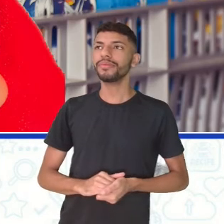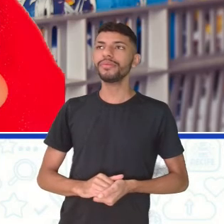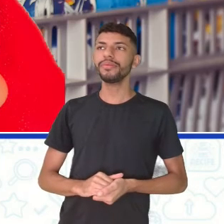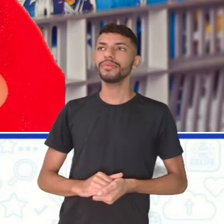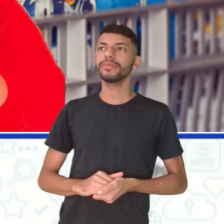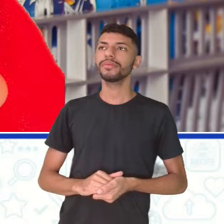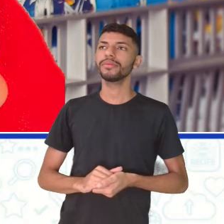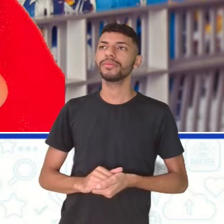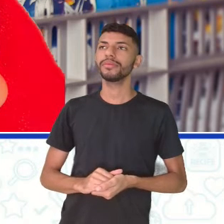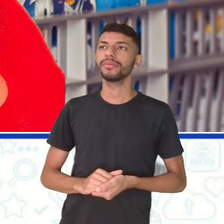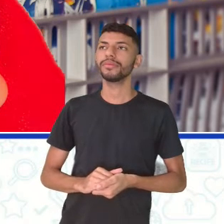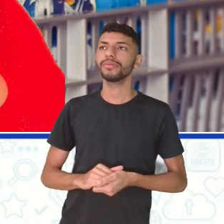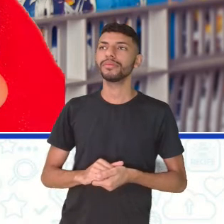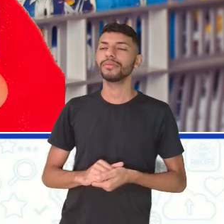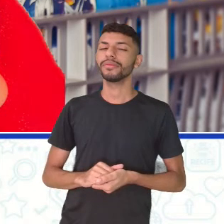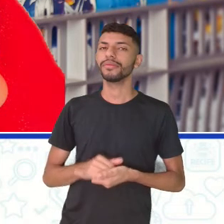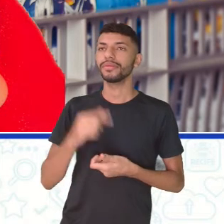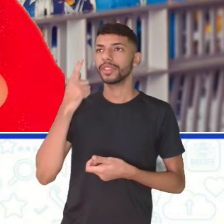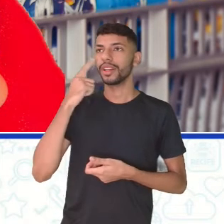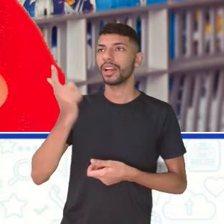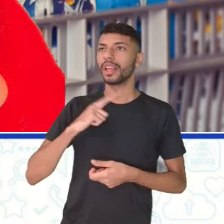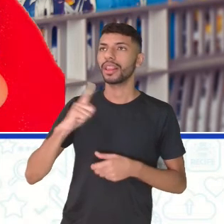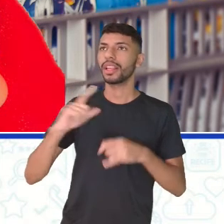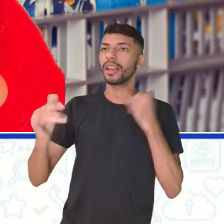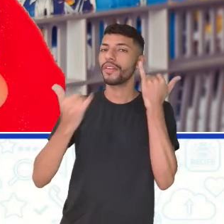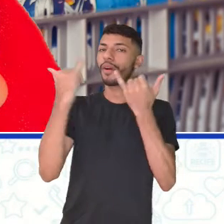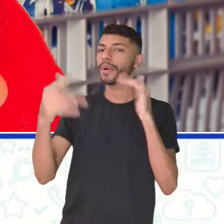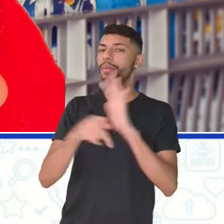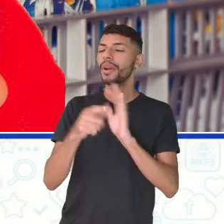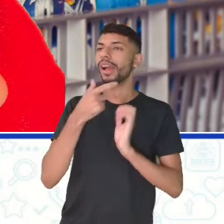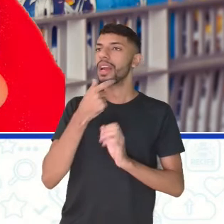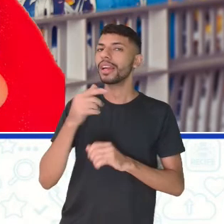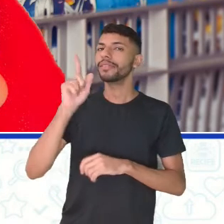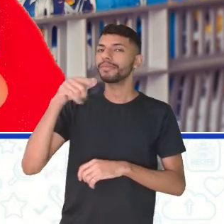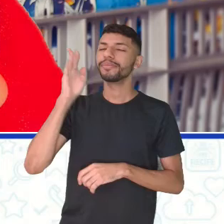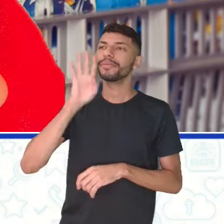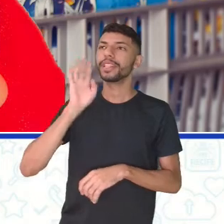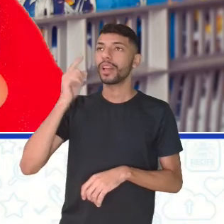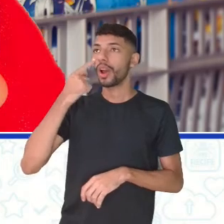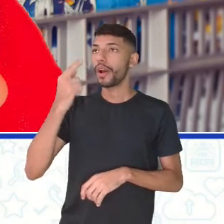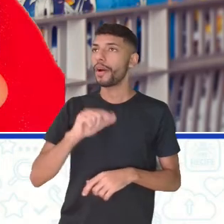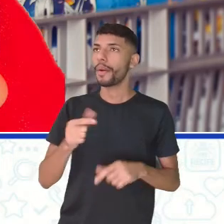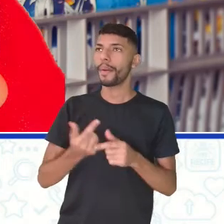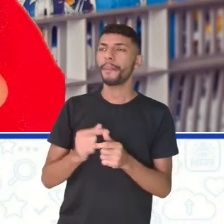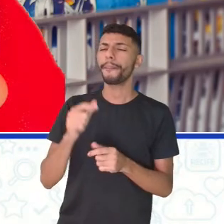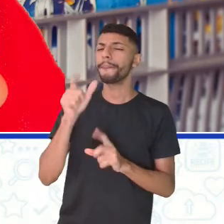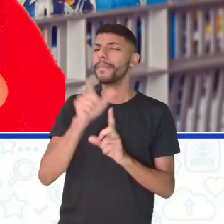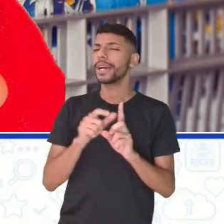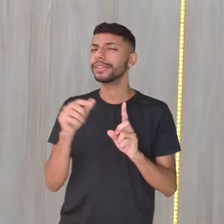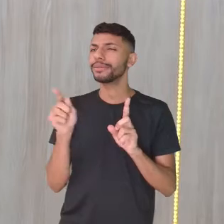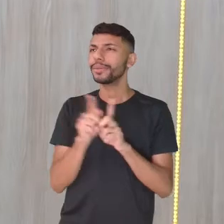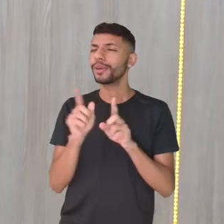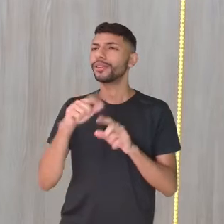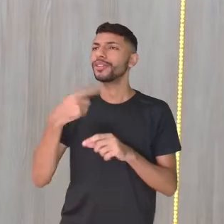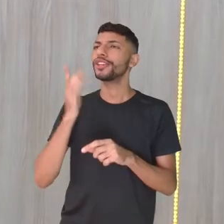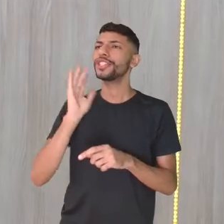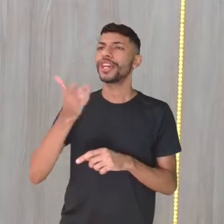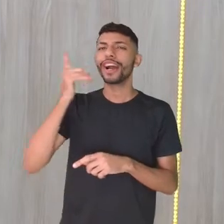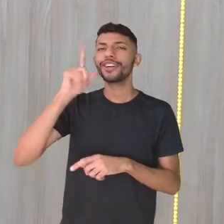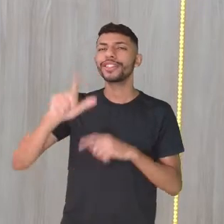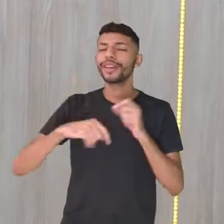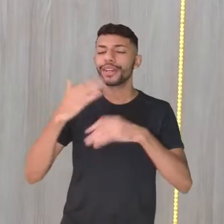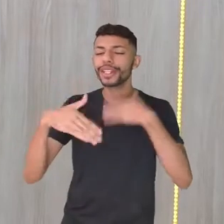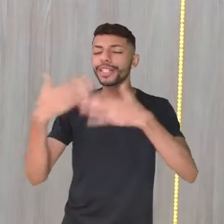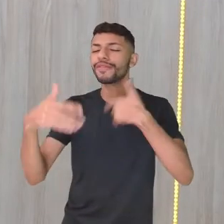Então, Superman... Gente, tem uma informação em inglês aqui muito bacana. Somente com poucas palavras, com pouco personagem, já dá para a gente desenvolver